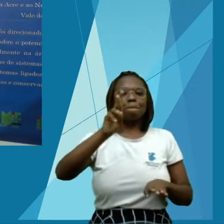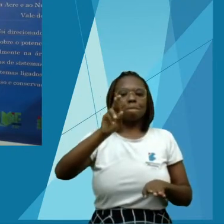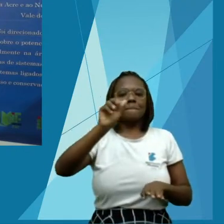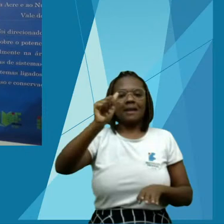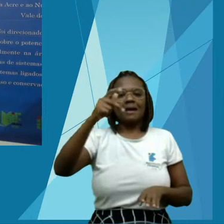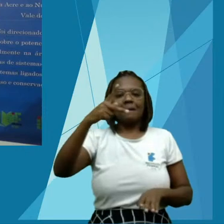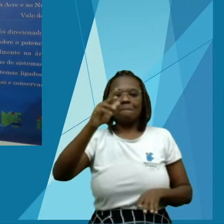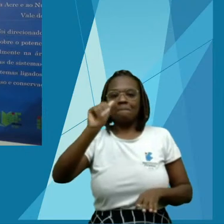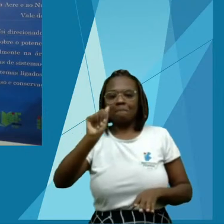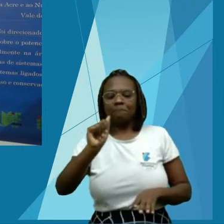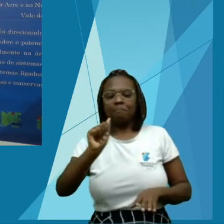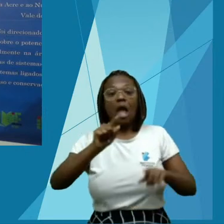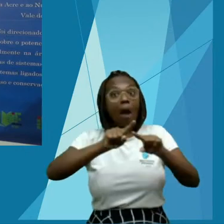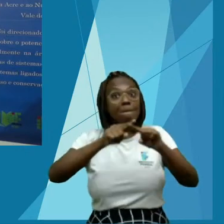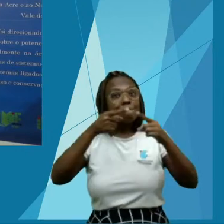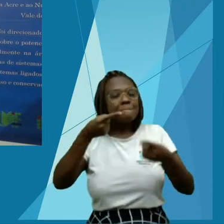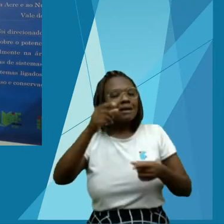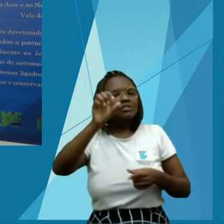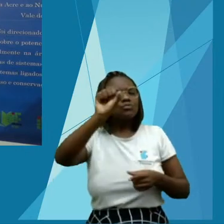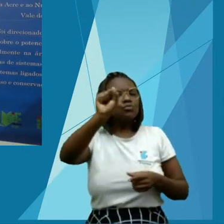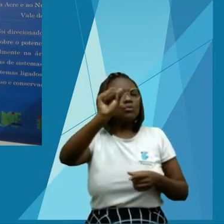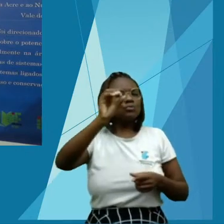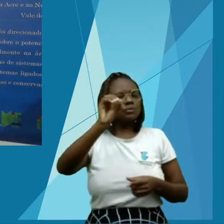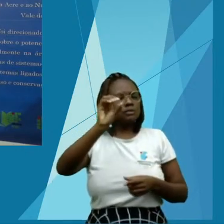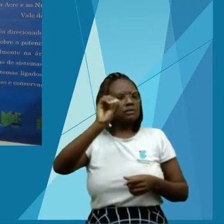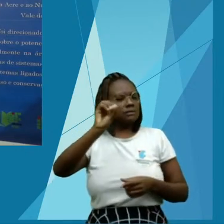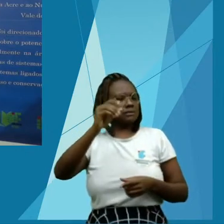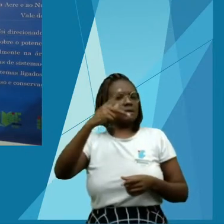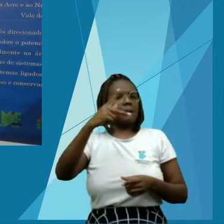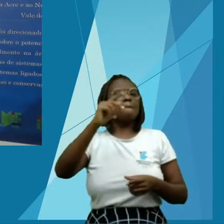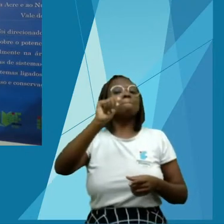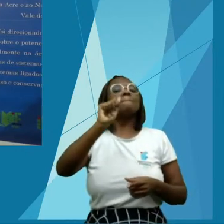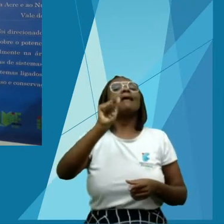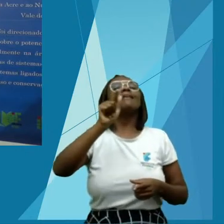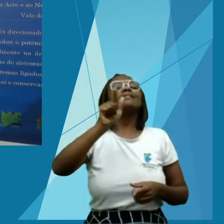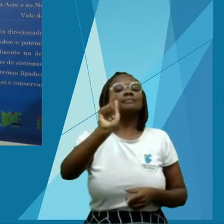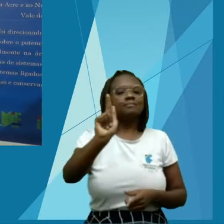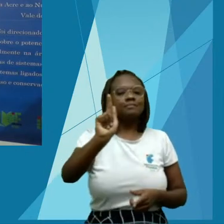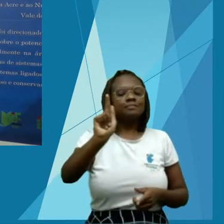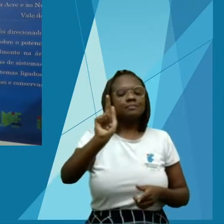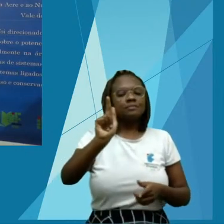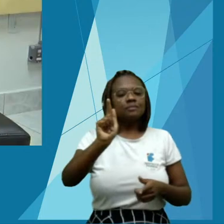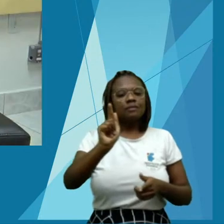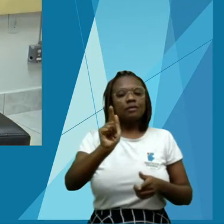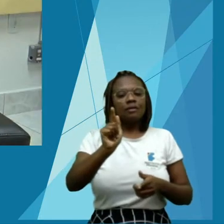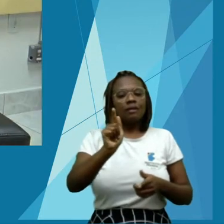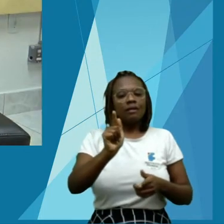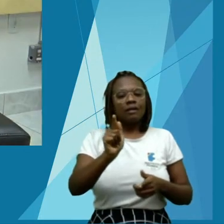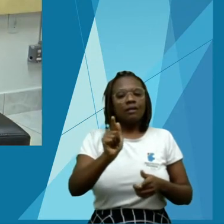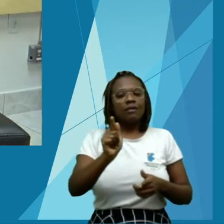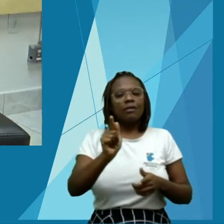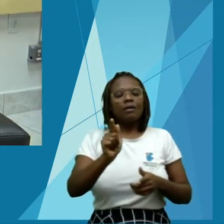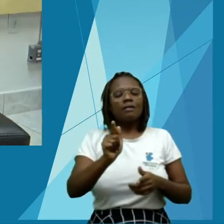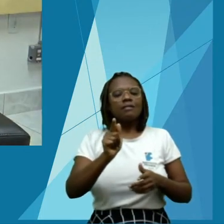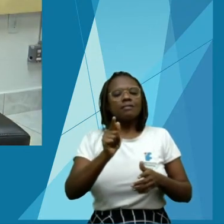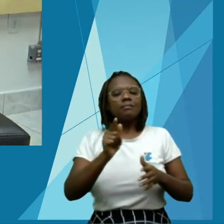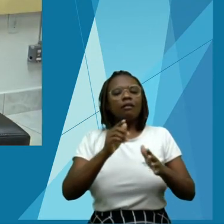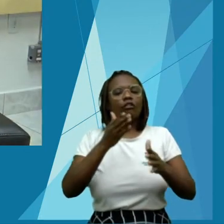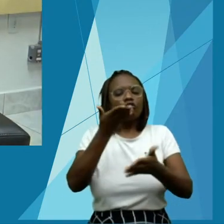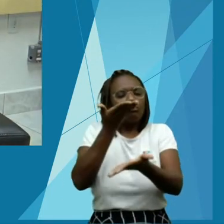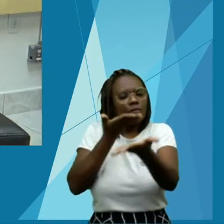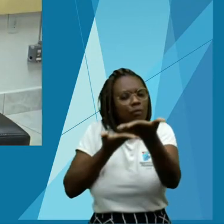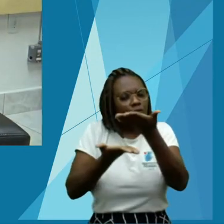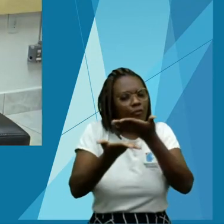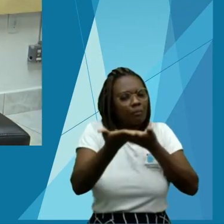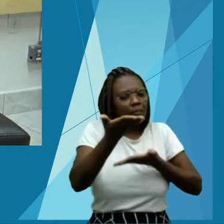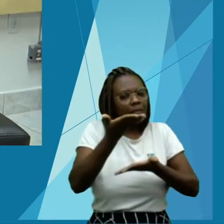florestal do Acre, em especial nas atividades rurais. Olá, meu nome é Amaurice Vieiro,